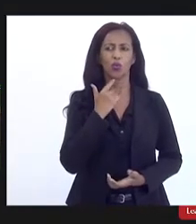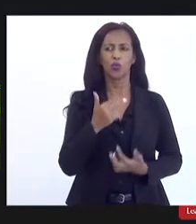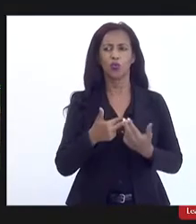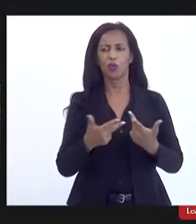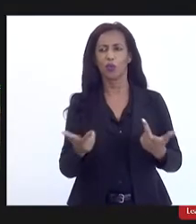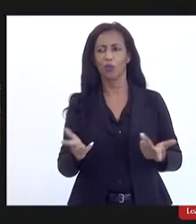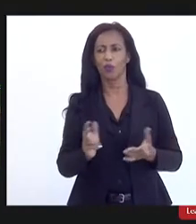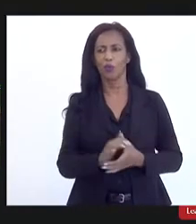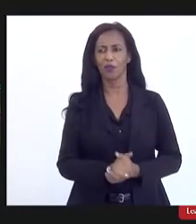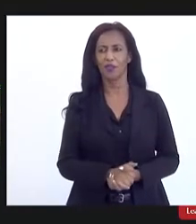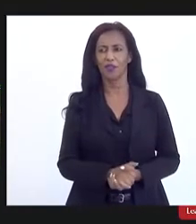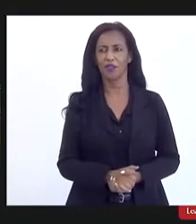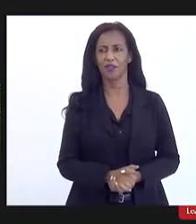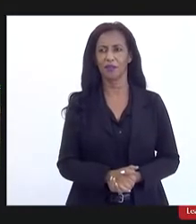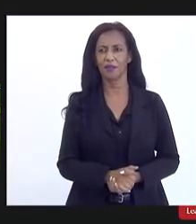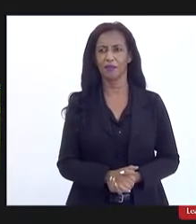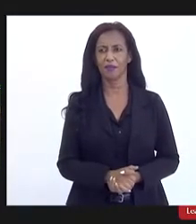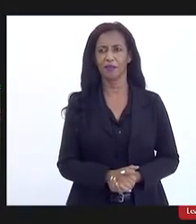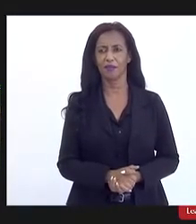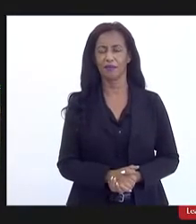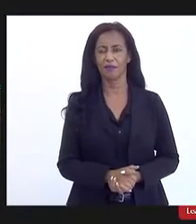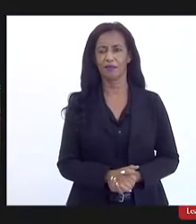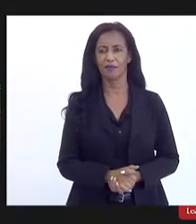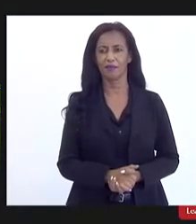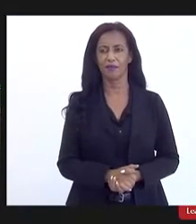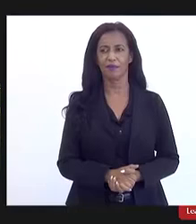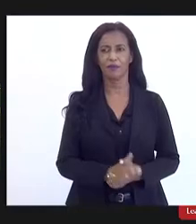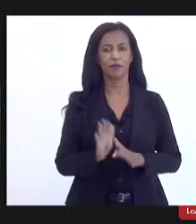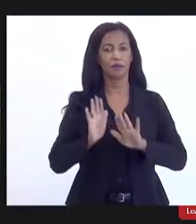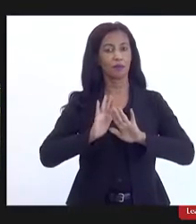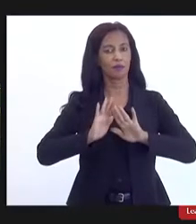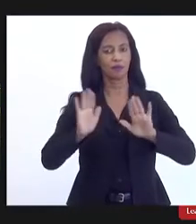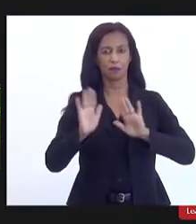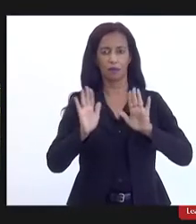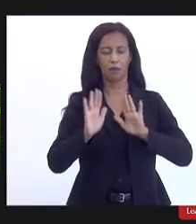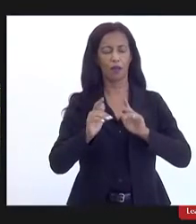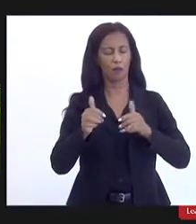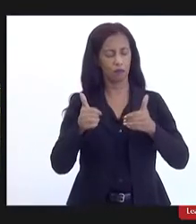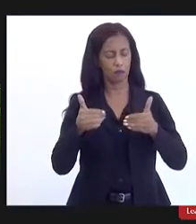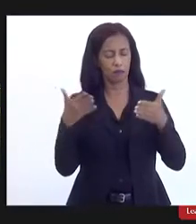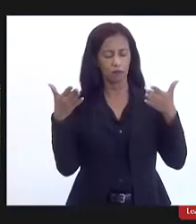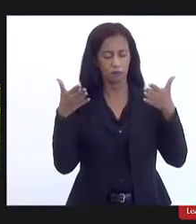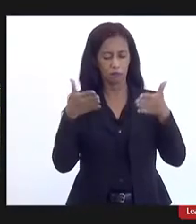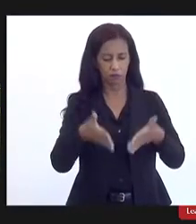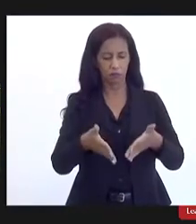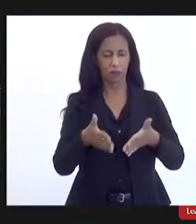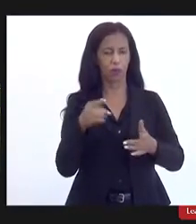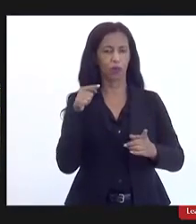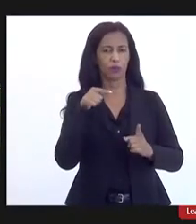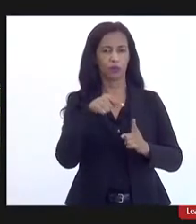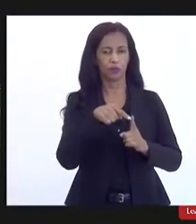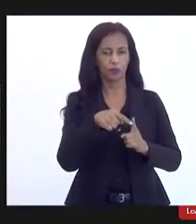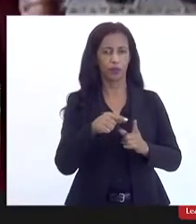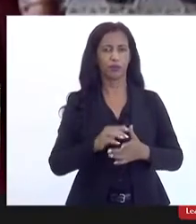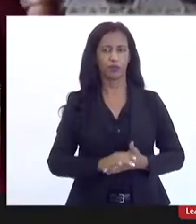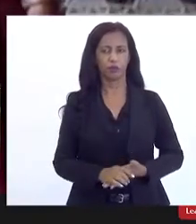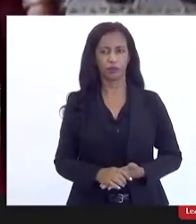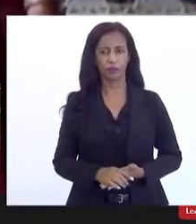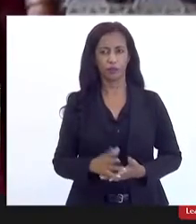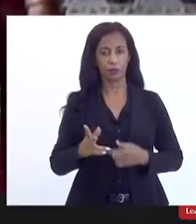eu posso falar que eu saiba responder não Thais eu acho que você foi muito precisa acho que você foi muito objetiva na